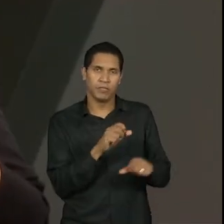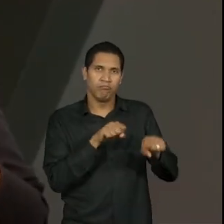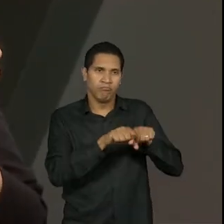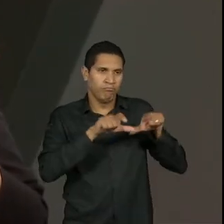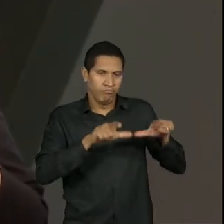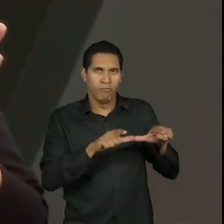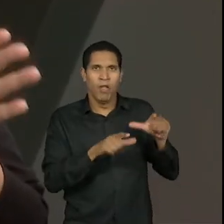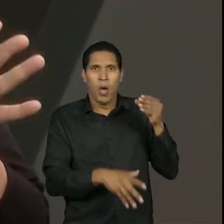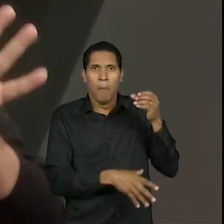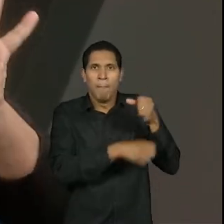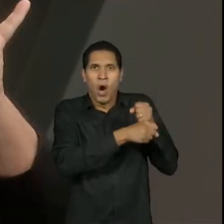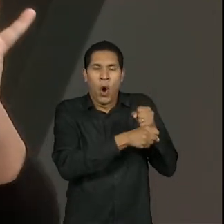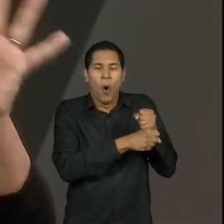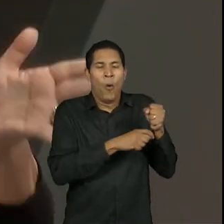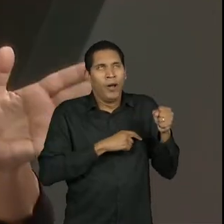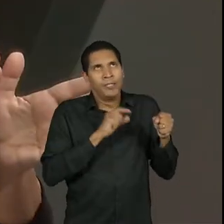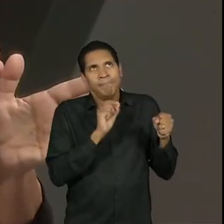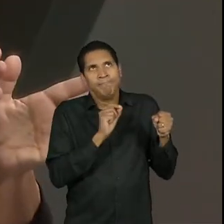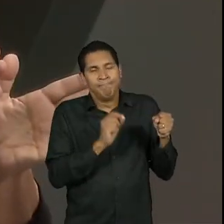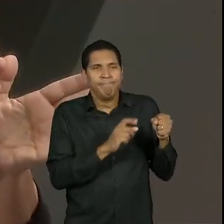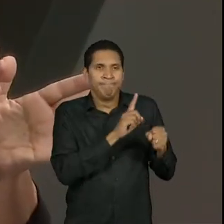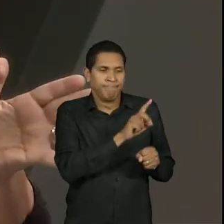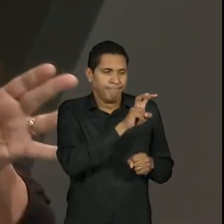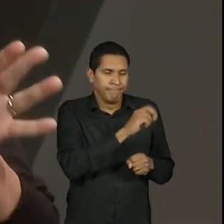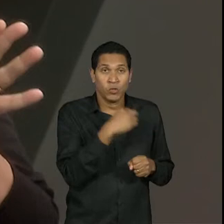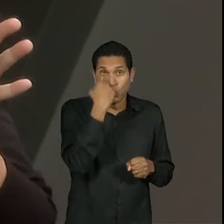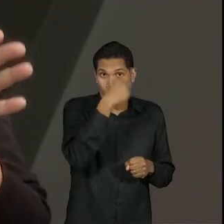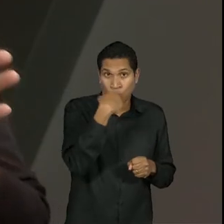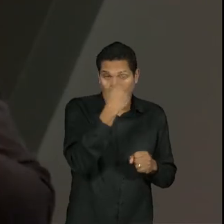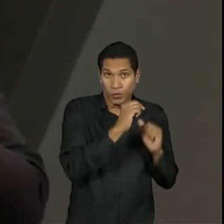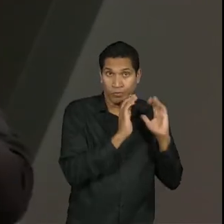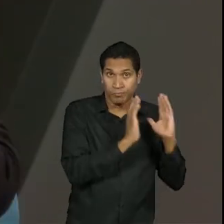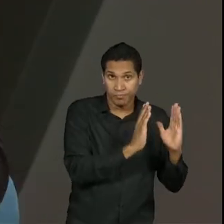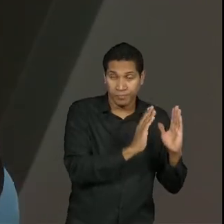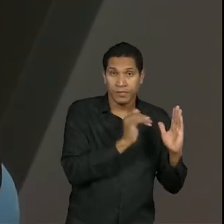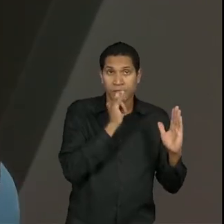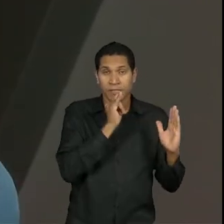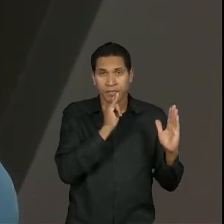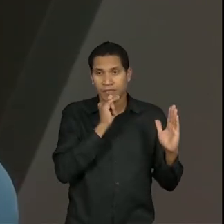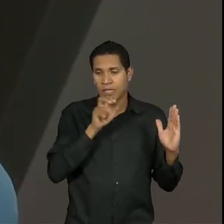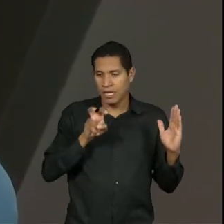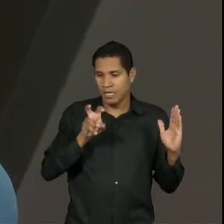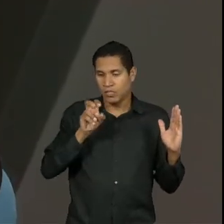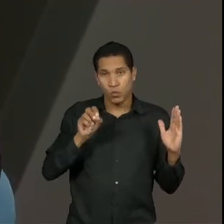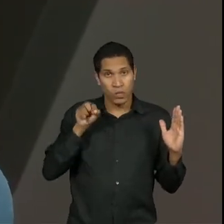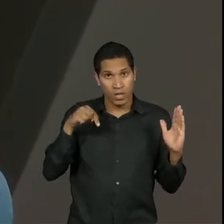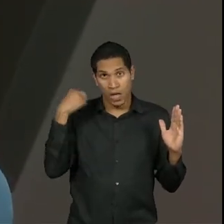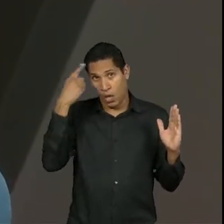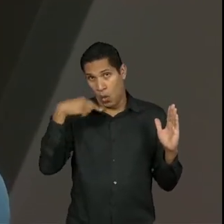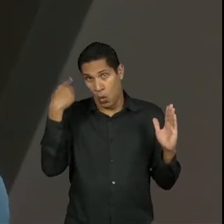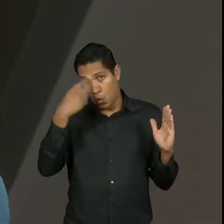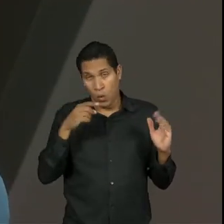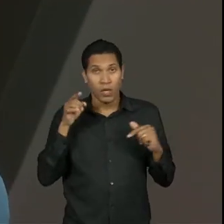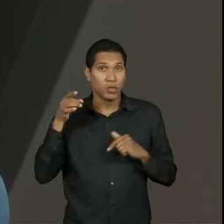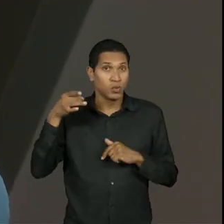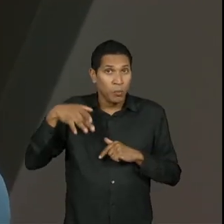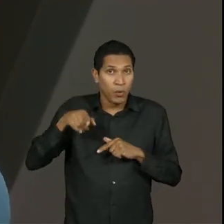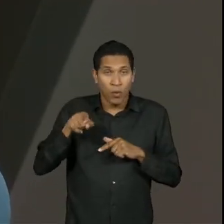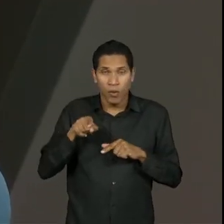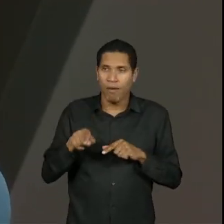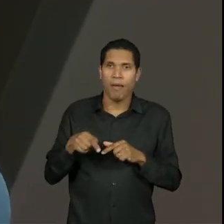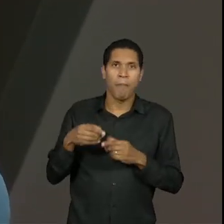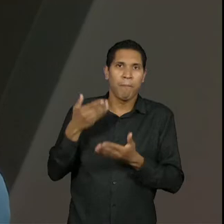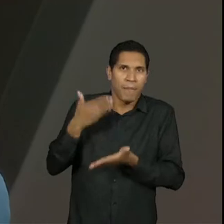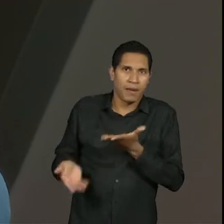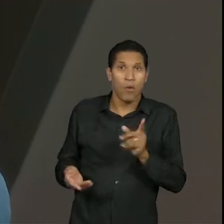total isso completou 150 horas, não é que as outras 50 horas não serão